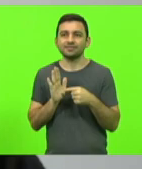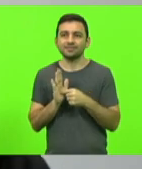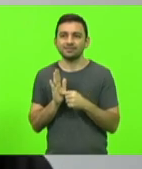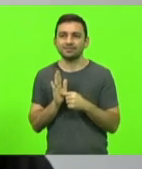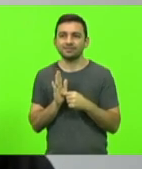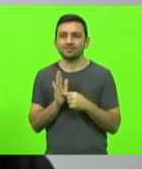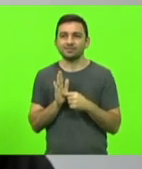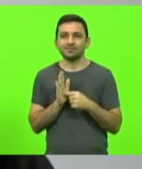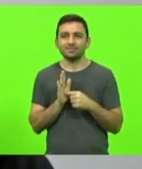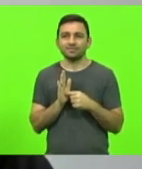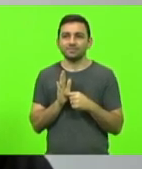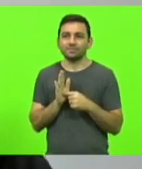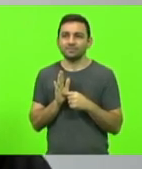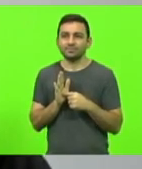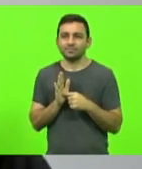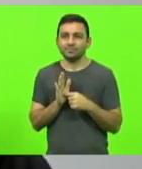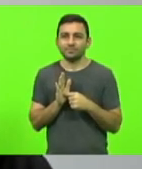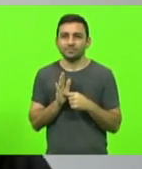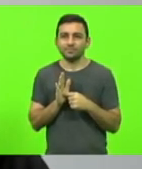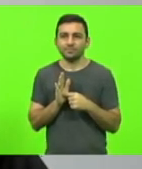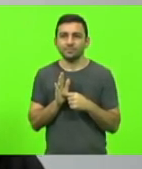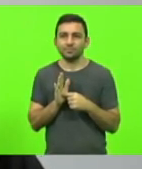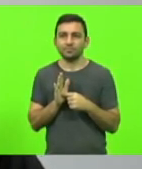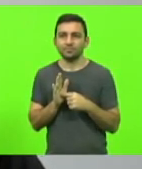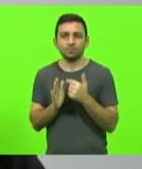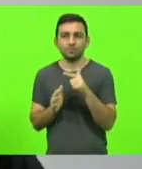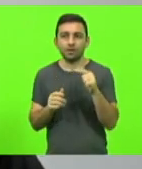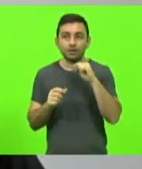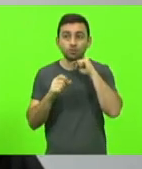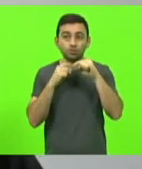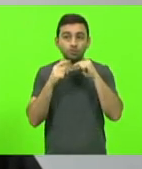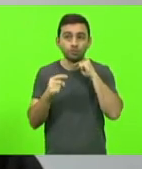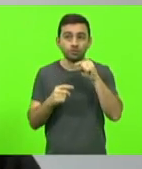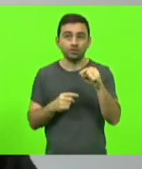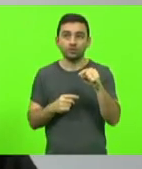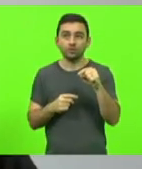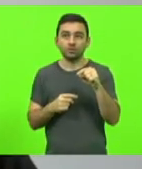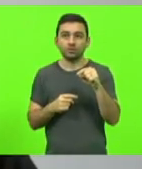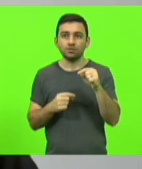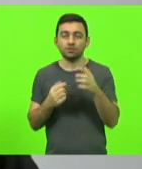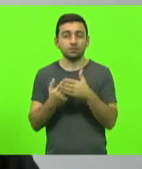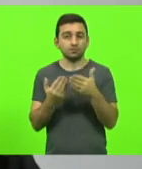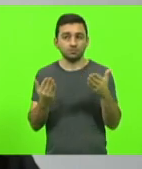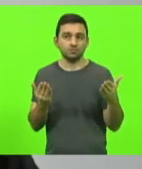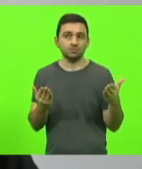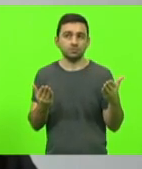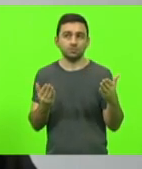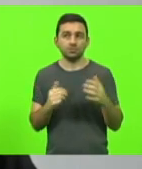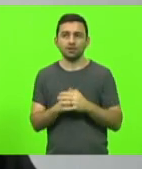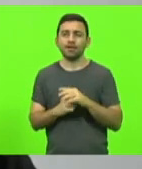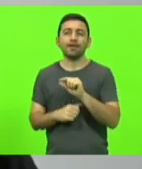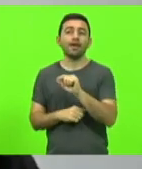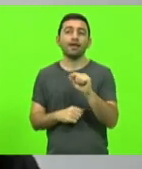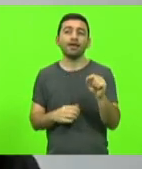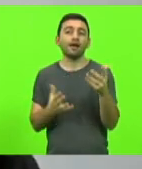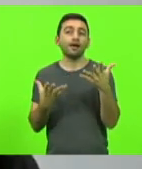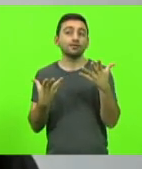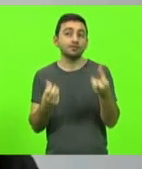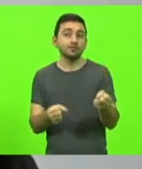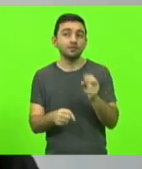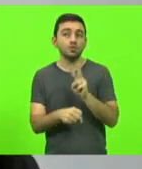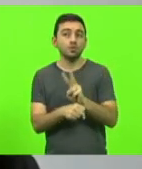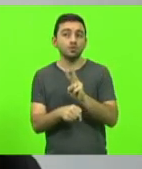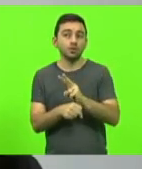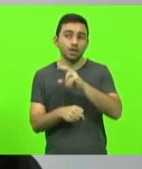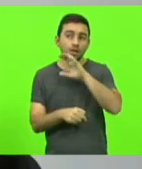dúvida, deputado, nos novos colegas. Quem é a favor da proteção animal